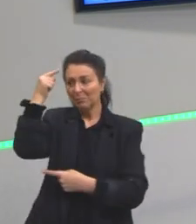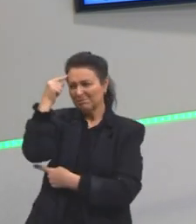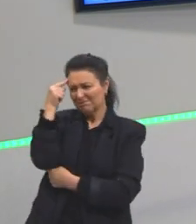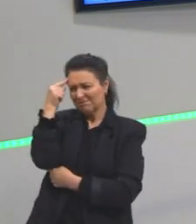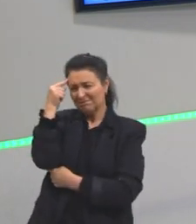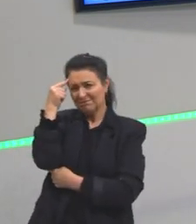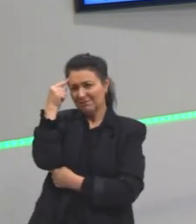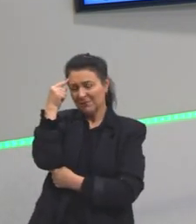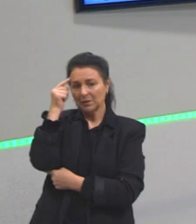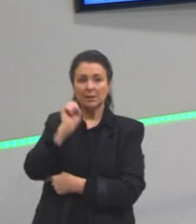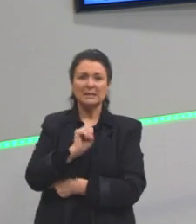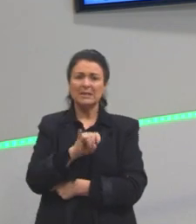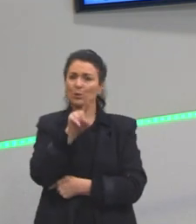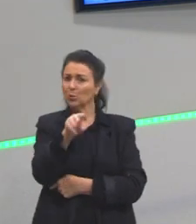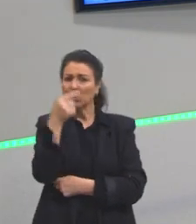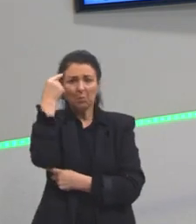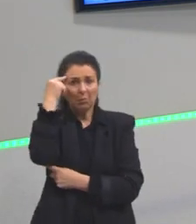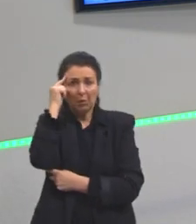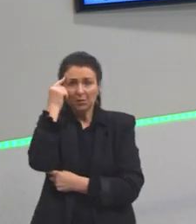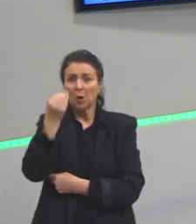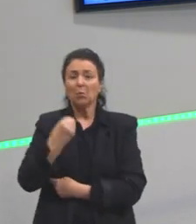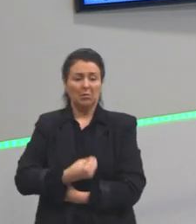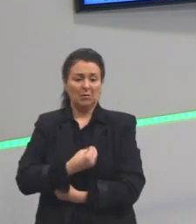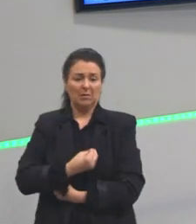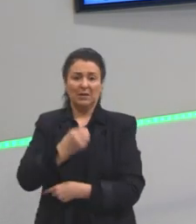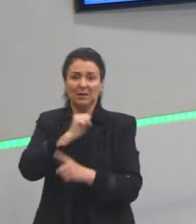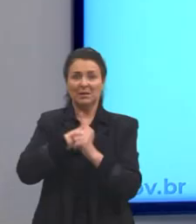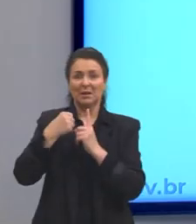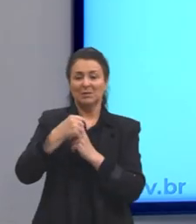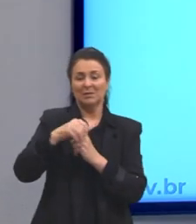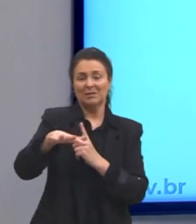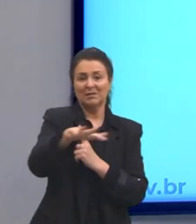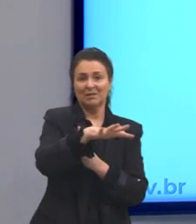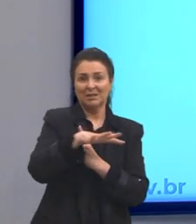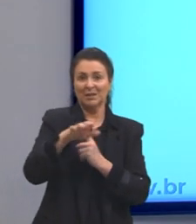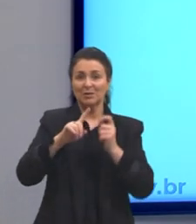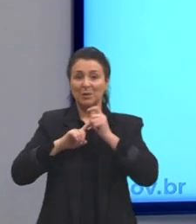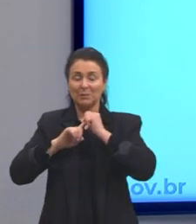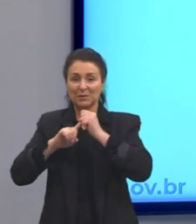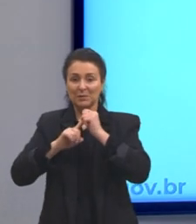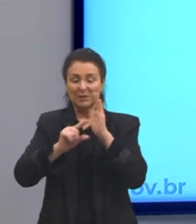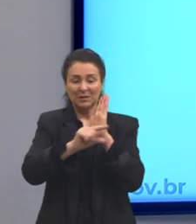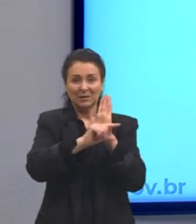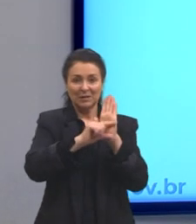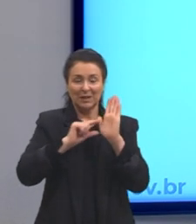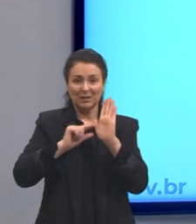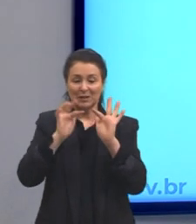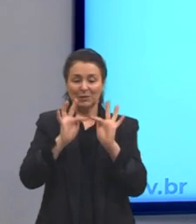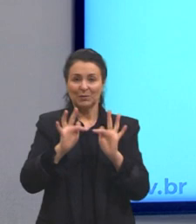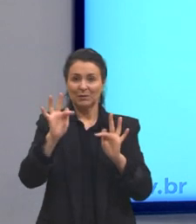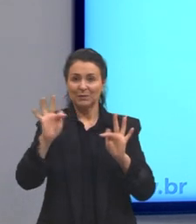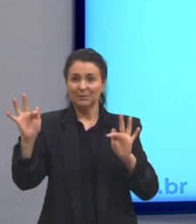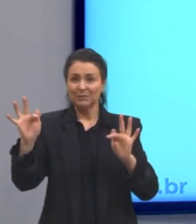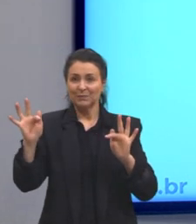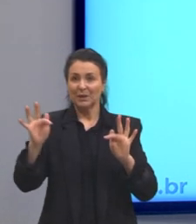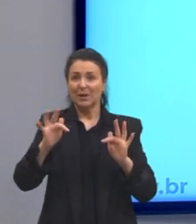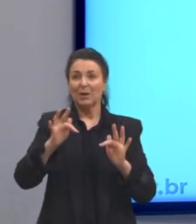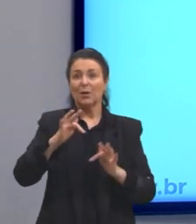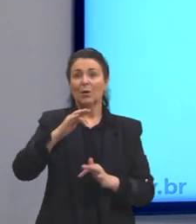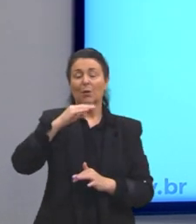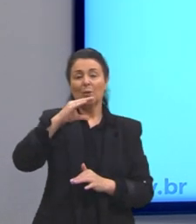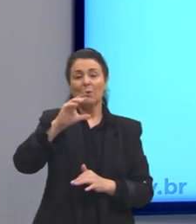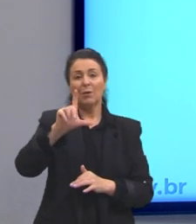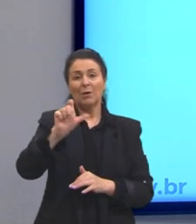pensam não sobrevivem nessa sociedade árcade. Principais autores árcades, então. O Cláudio Manuel da